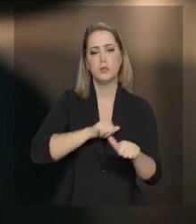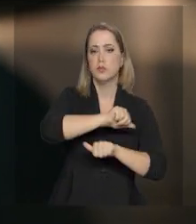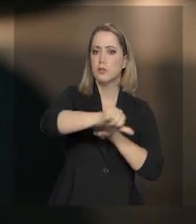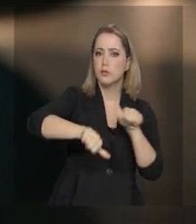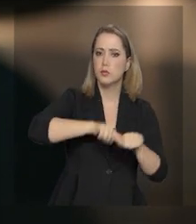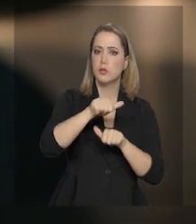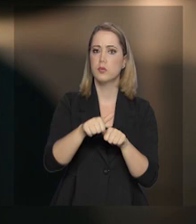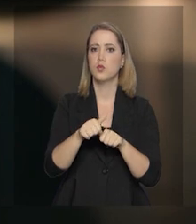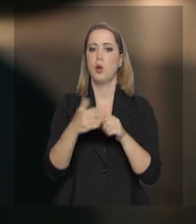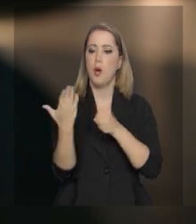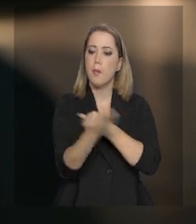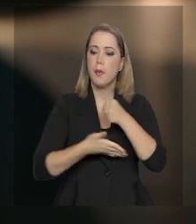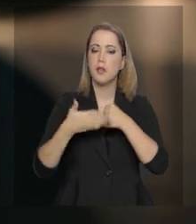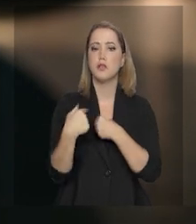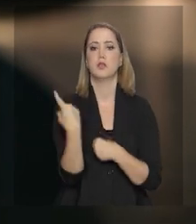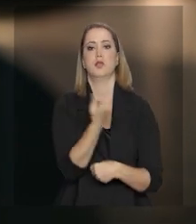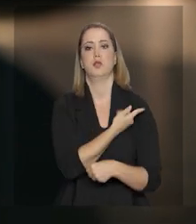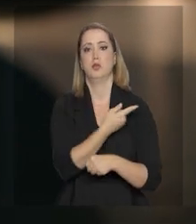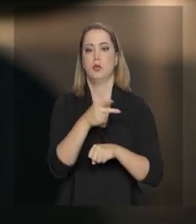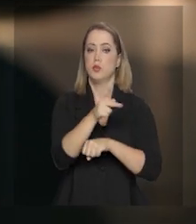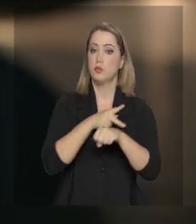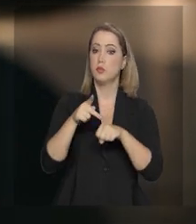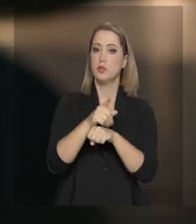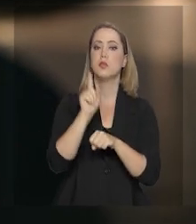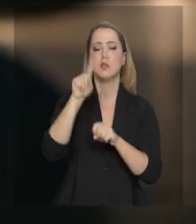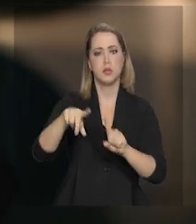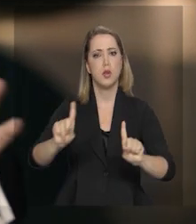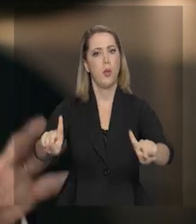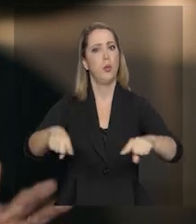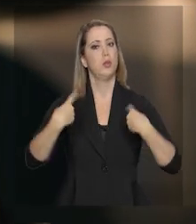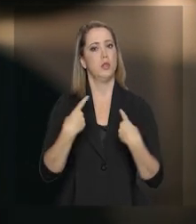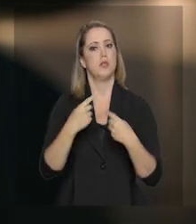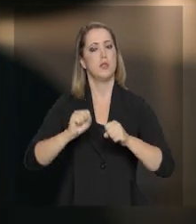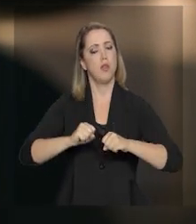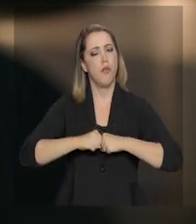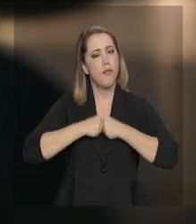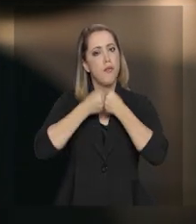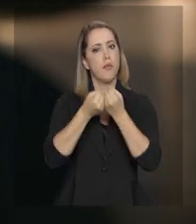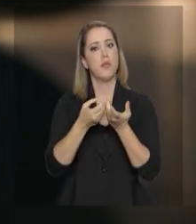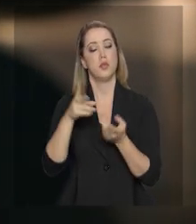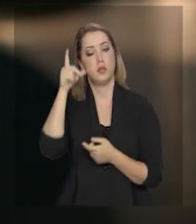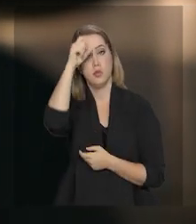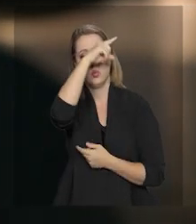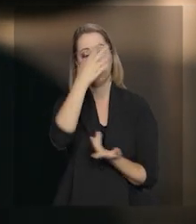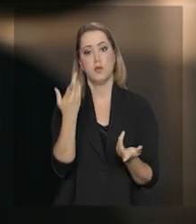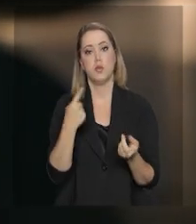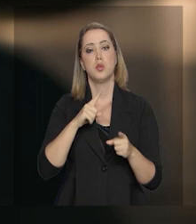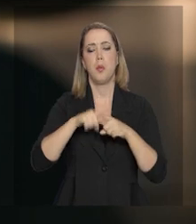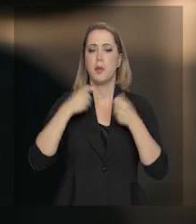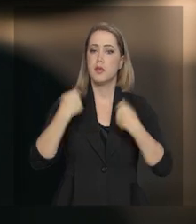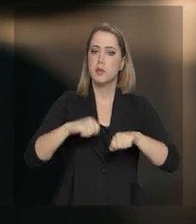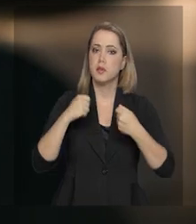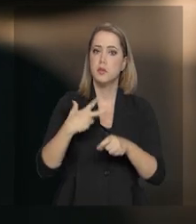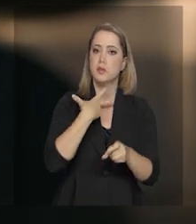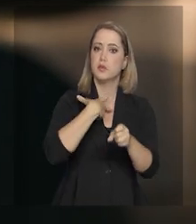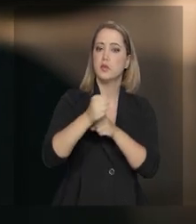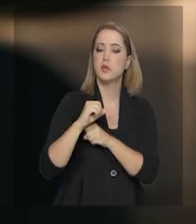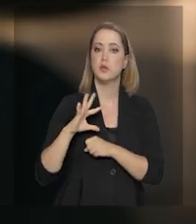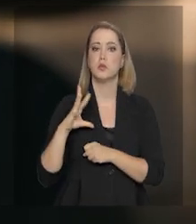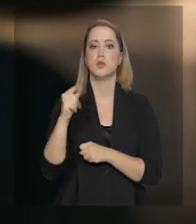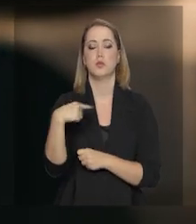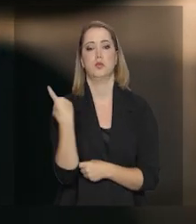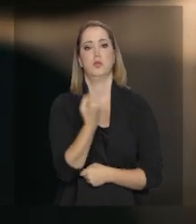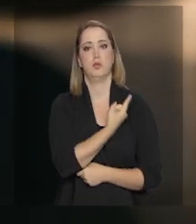Estamos mudando as estruturas do nosso país. É um desafio complexo e árduo, mas indispensável a ser